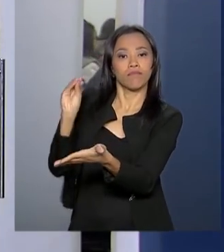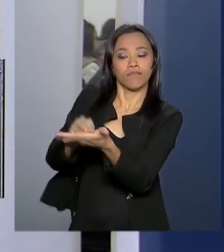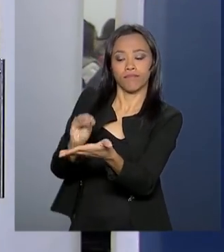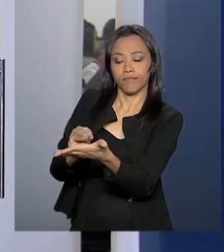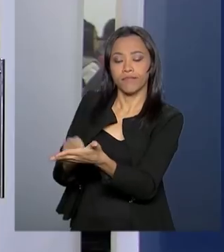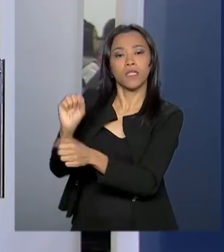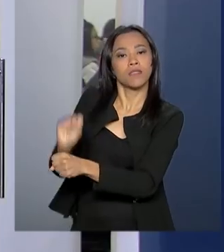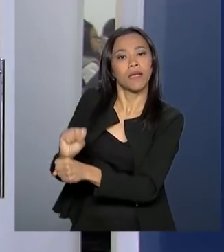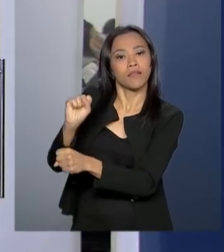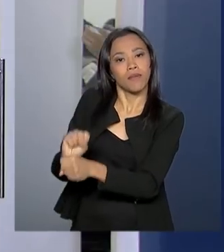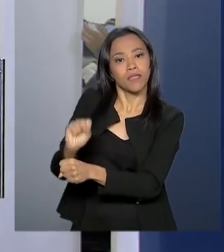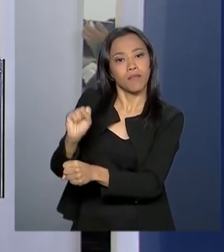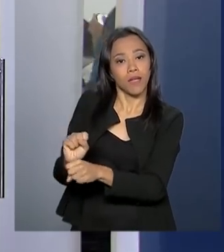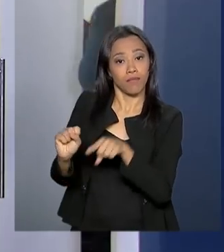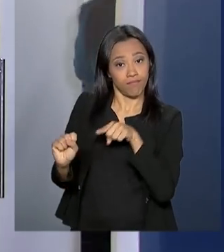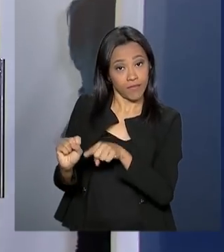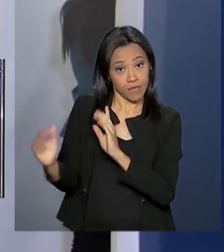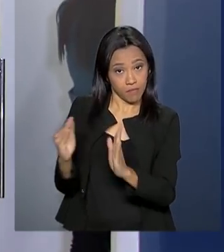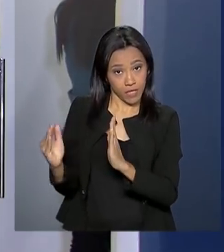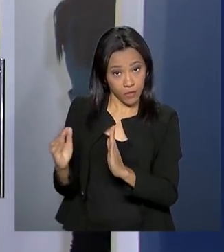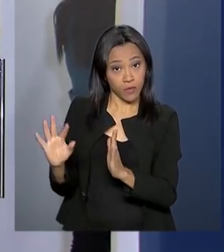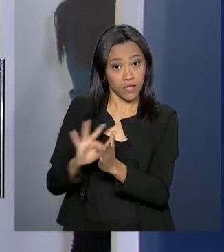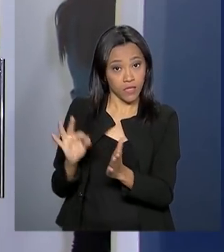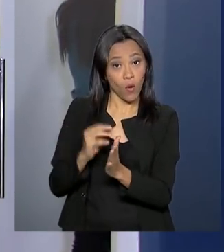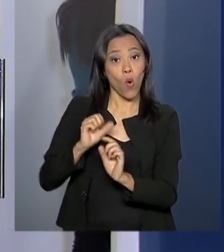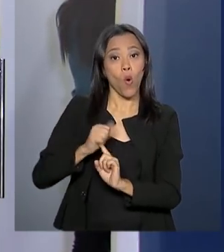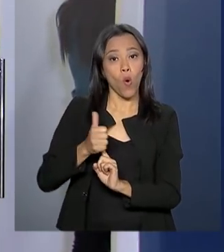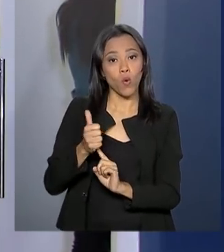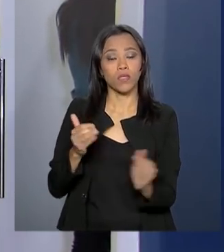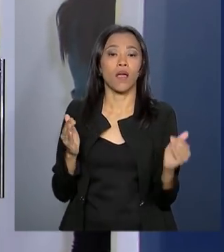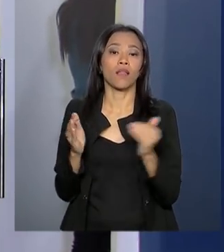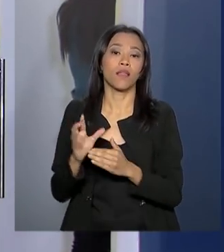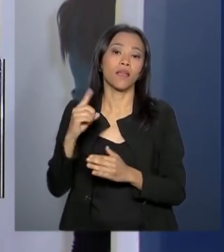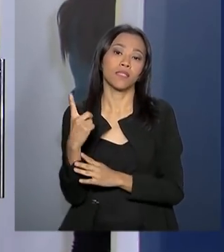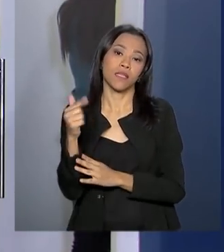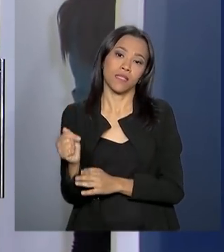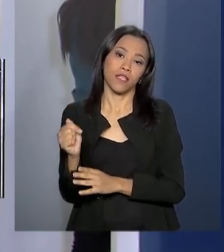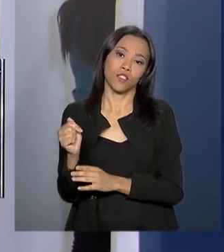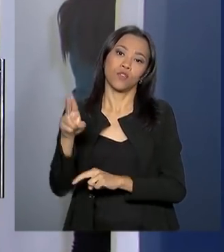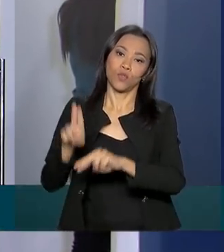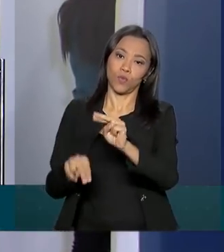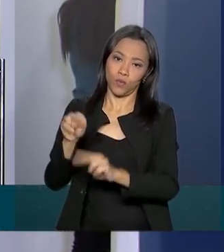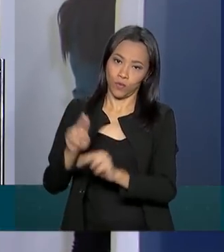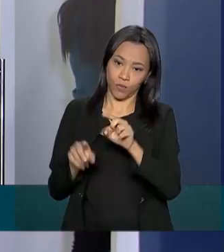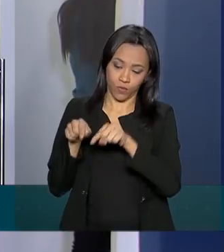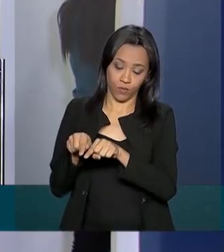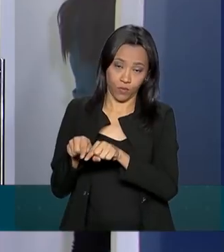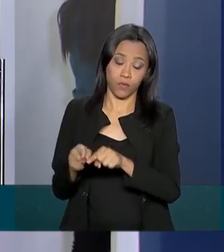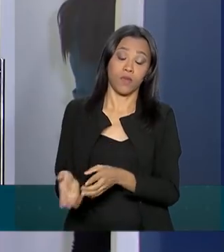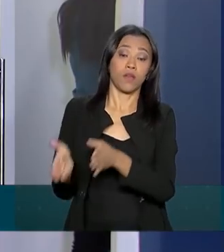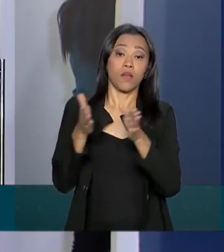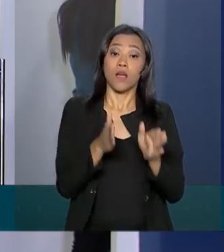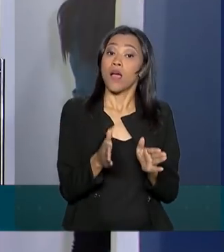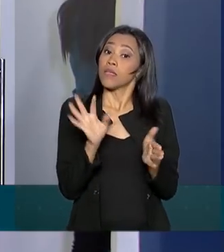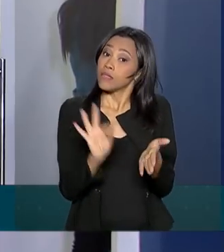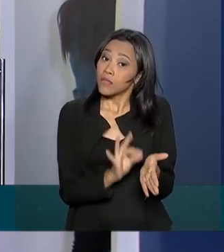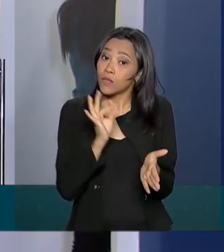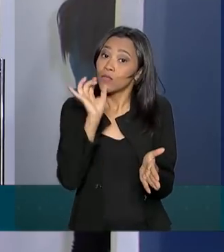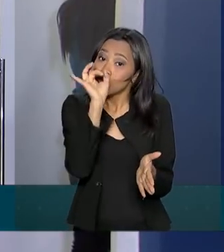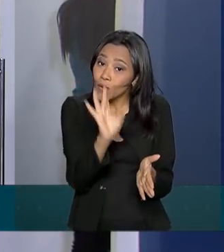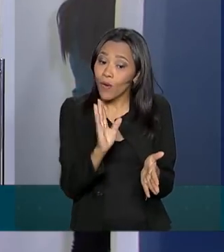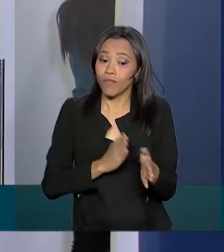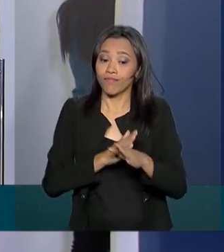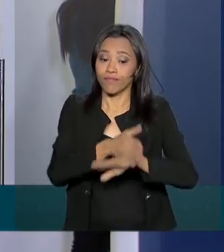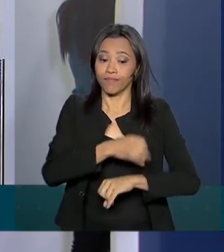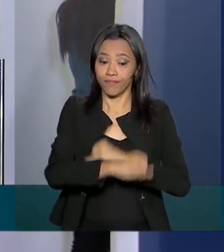inscrições para isso vão entre os dias 11 e 17 de junho. As inscrições devem ser feitas apenas pelo